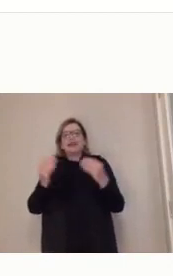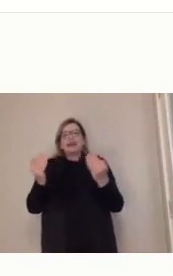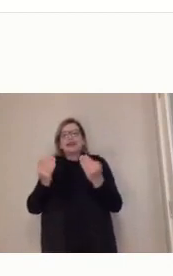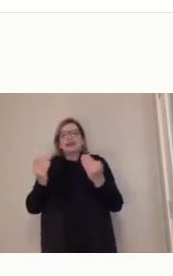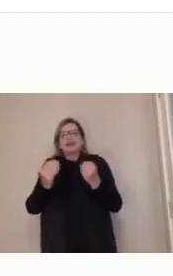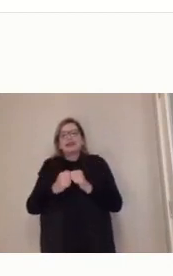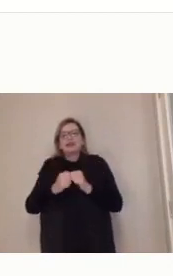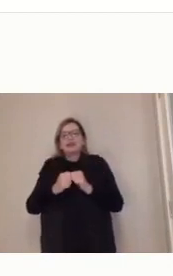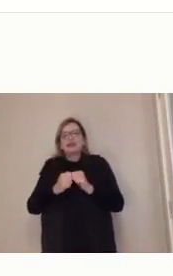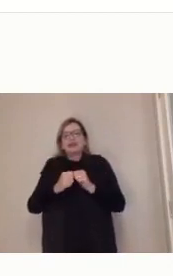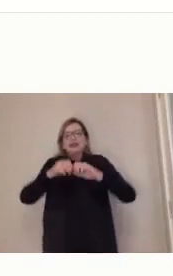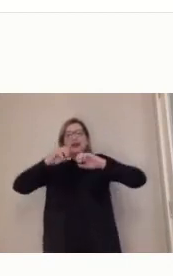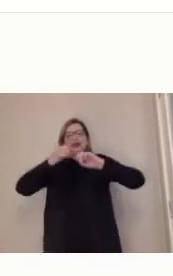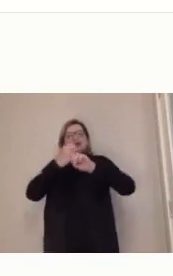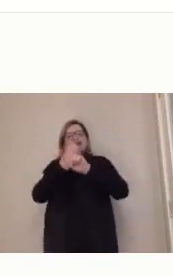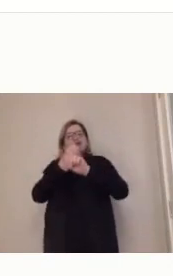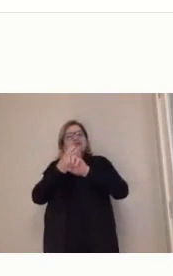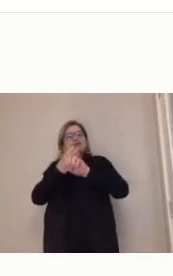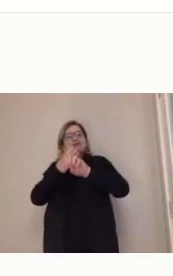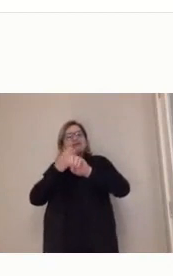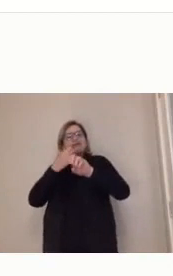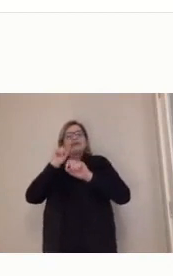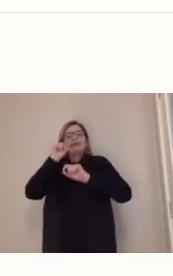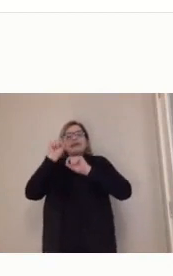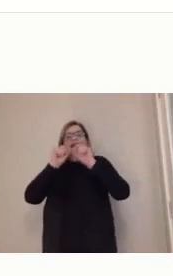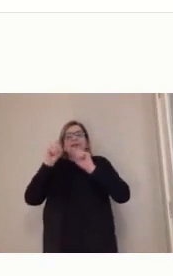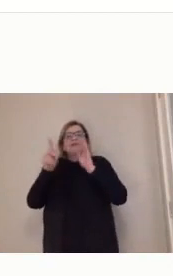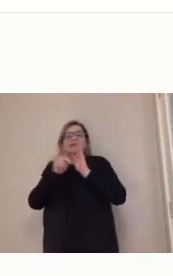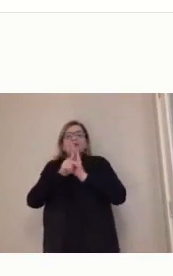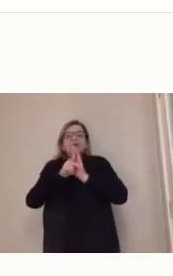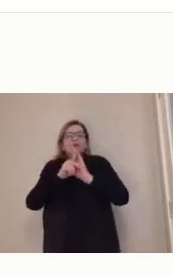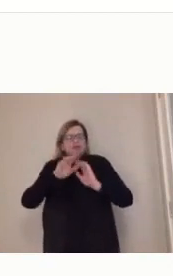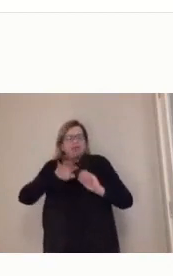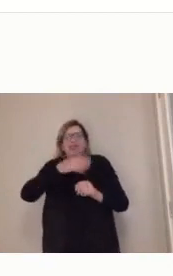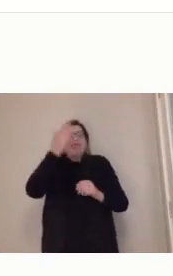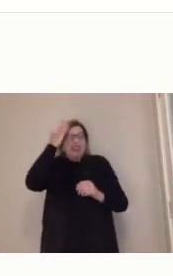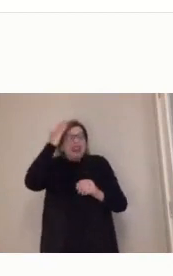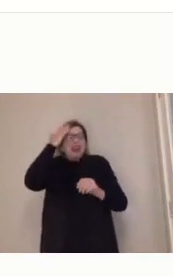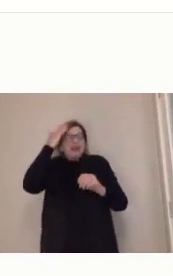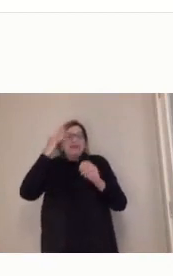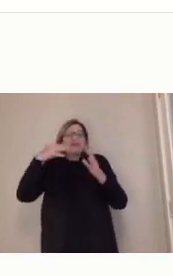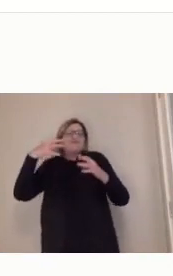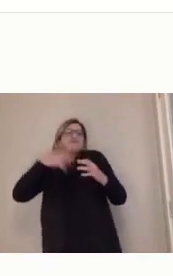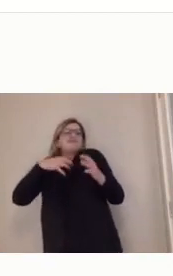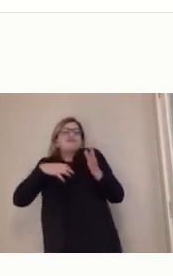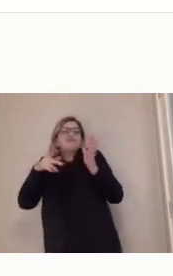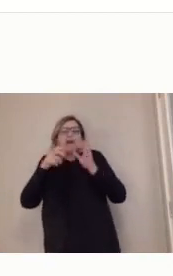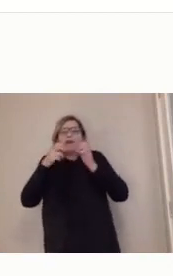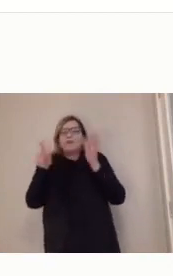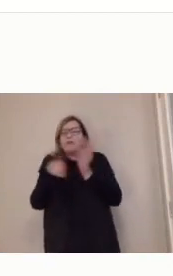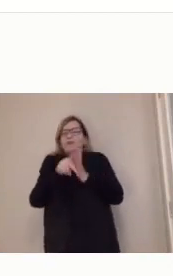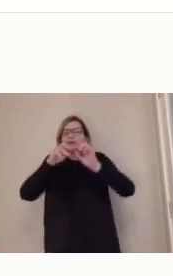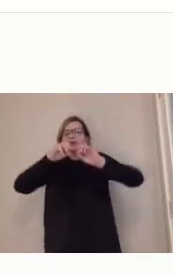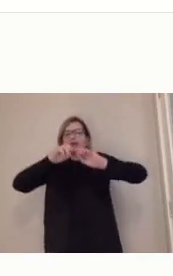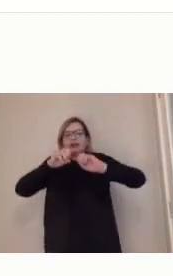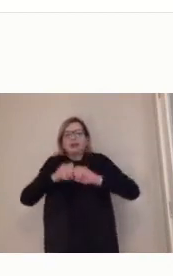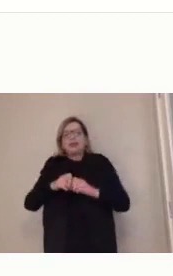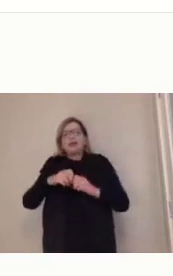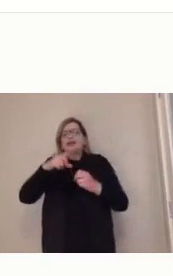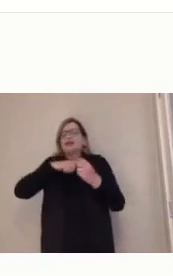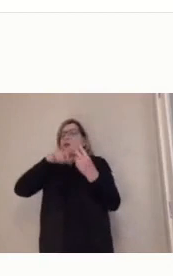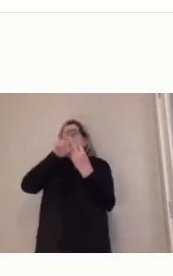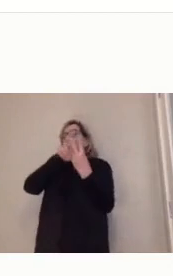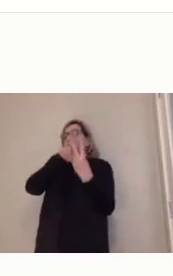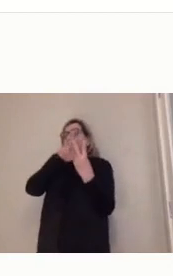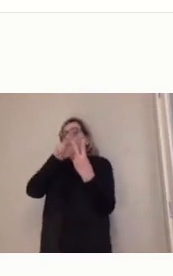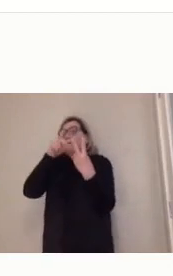à distância, ela é uma modalidade de ensino, eu acho que isso todo mundo sabe, nós só temos duas modalidades de ensino no Brasil e